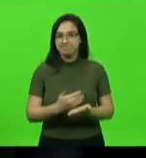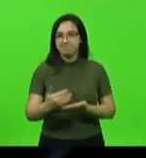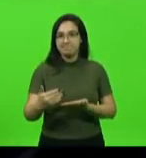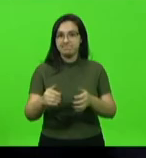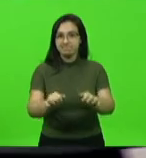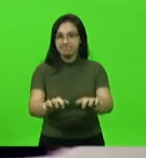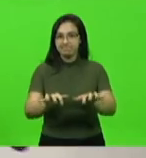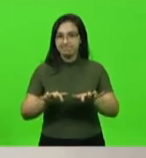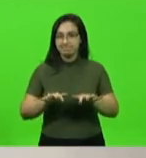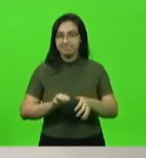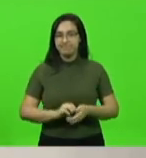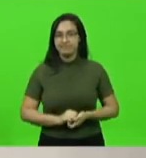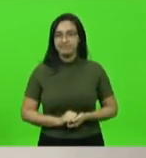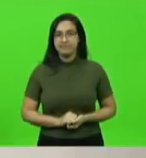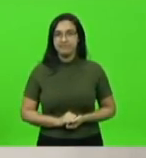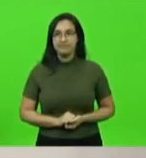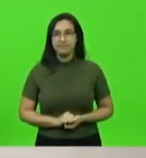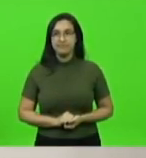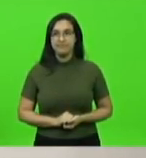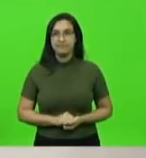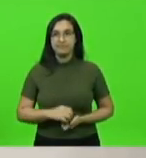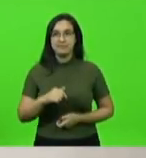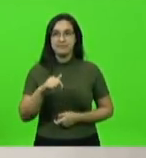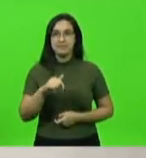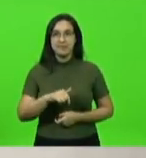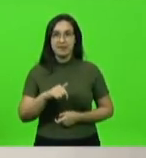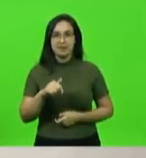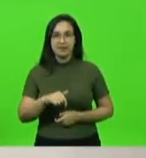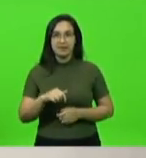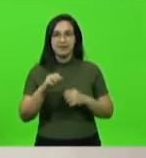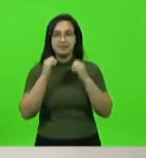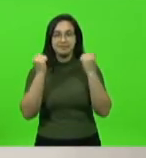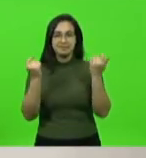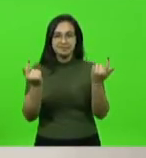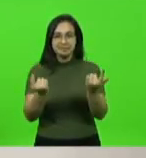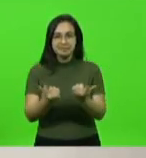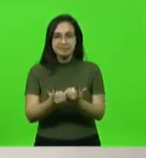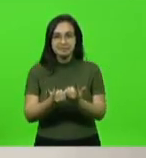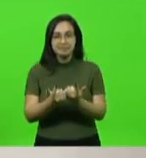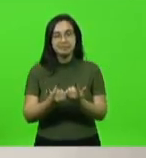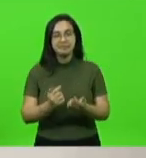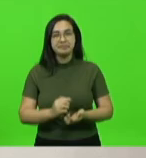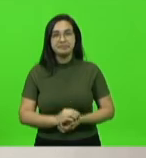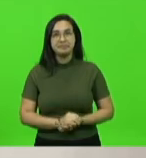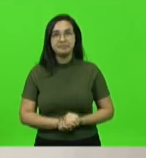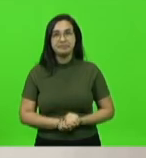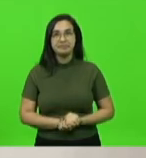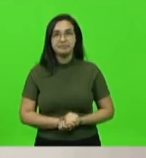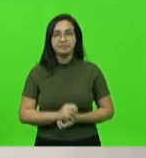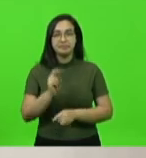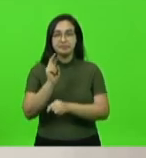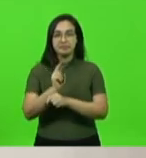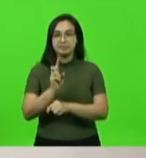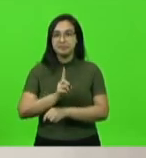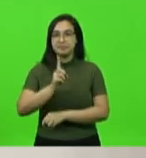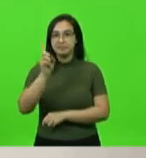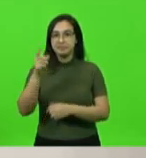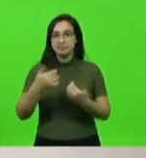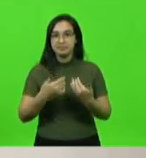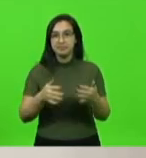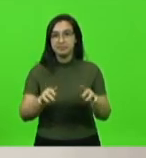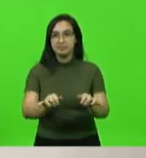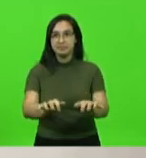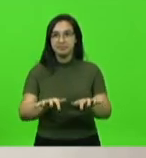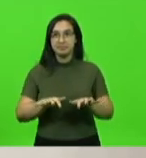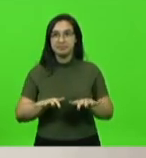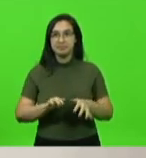aqui no Parlamento catarinense neste momento. Sobre a proteção de Deus, declaro aberta a